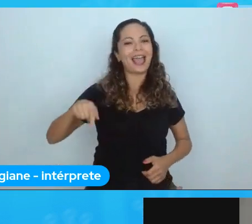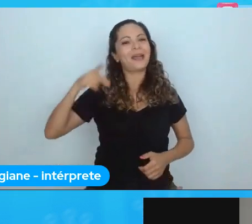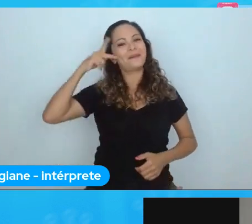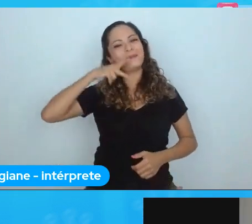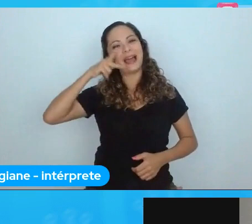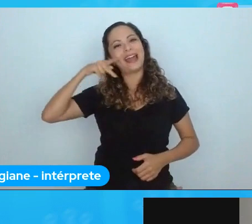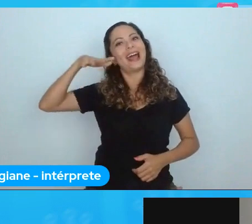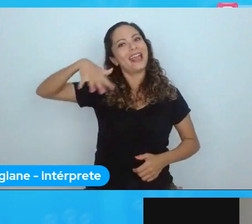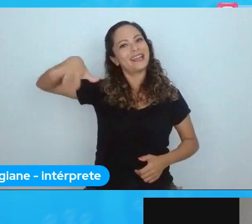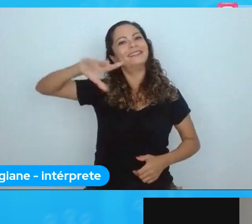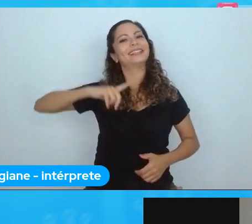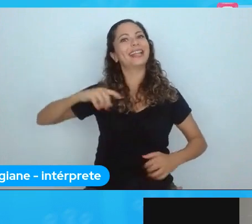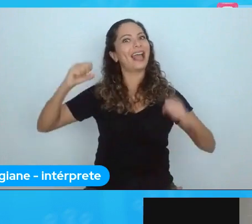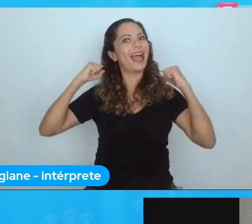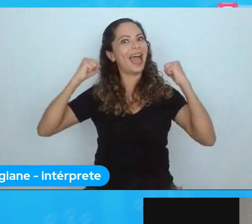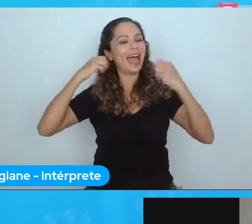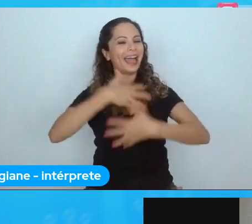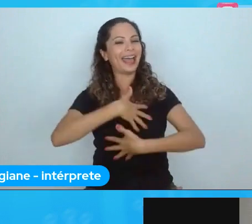Brasil.